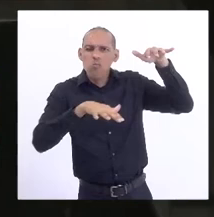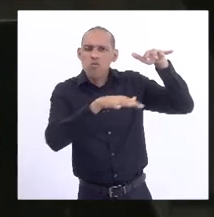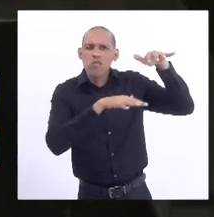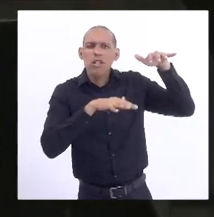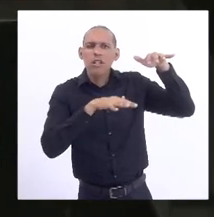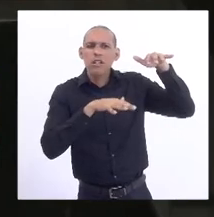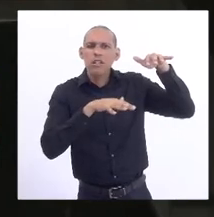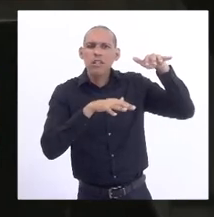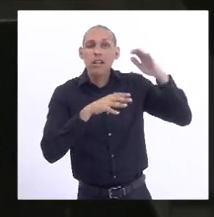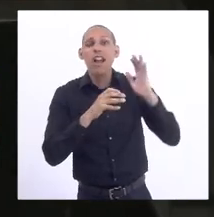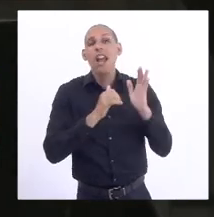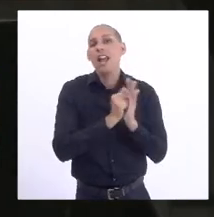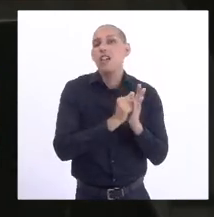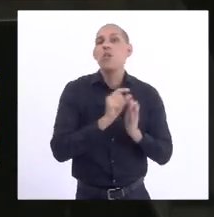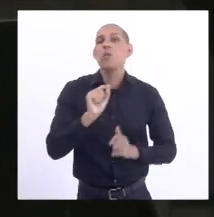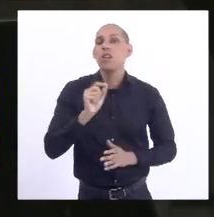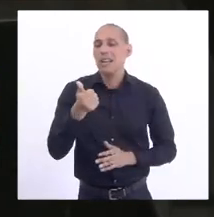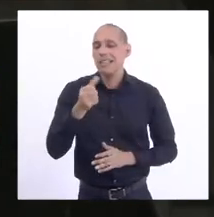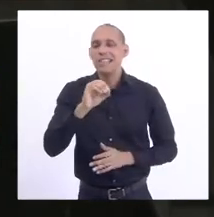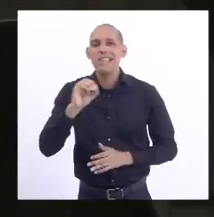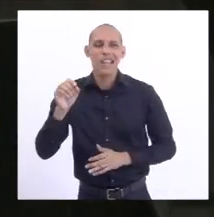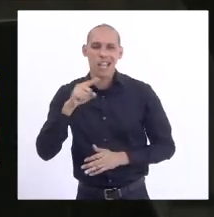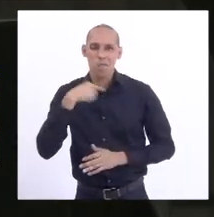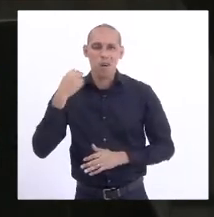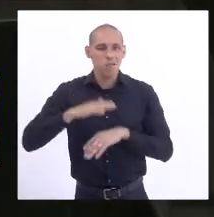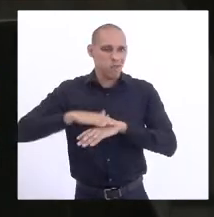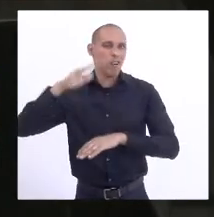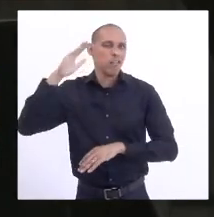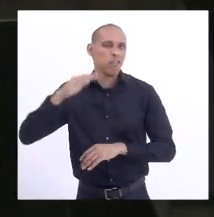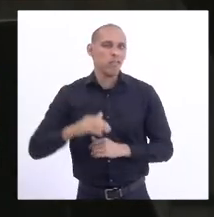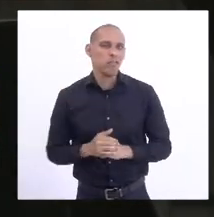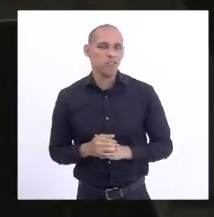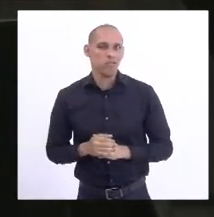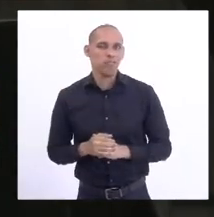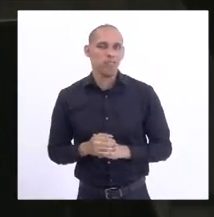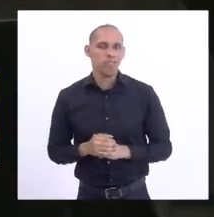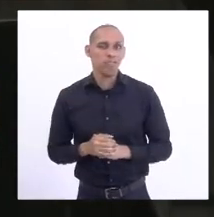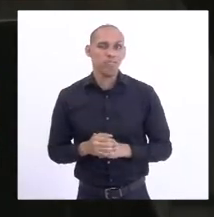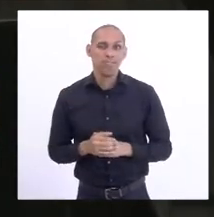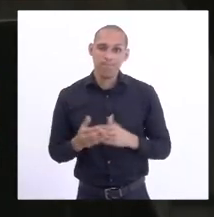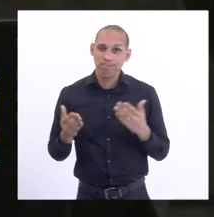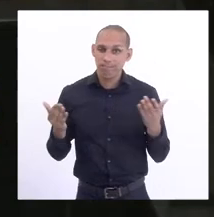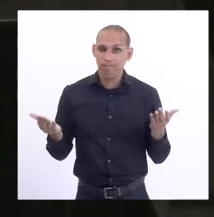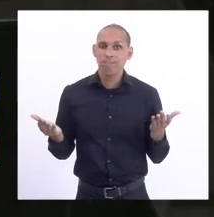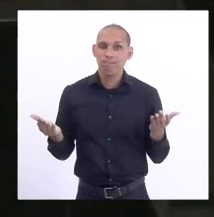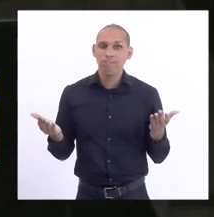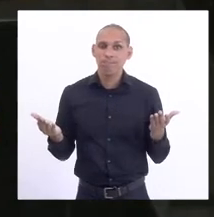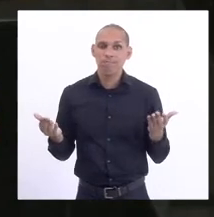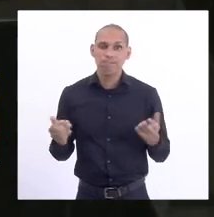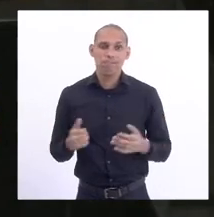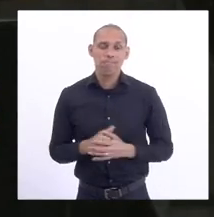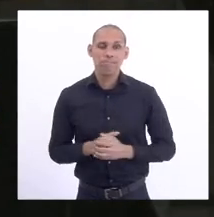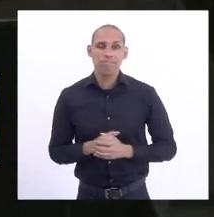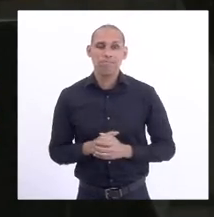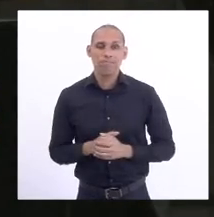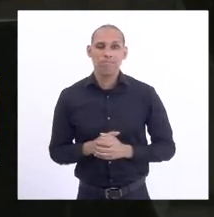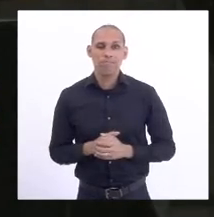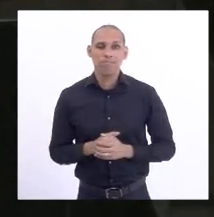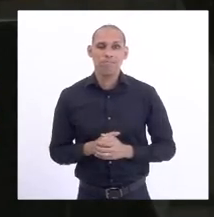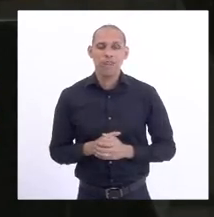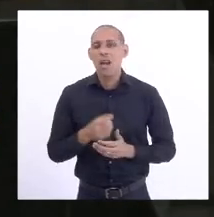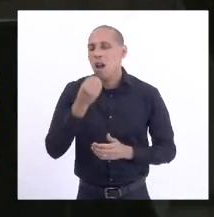já está registrando mais de 100 mortos. Então, é bom a gente